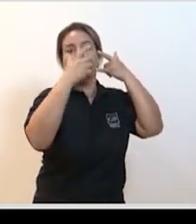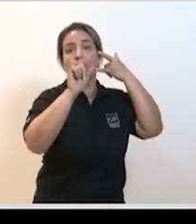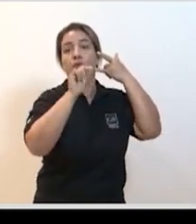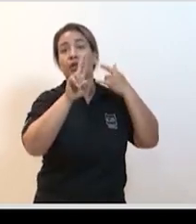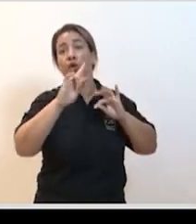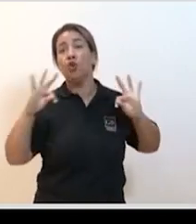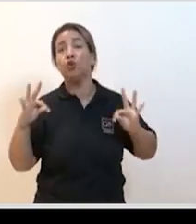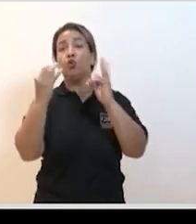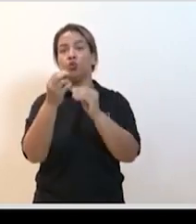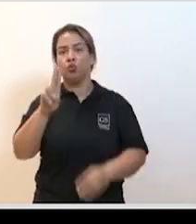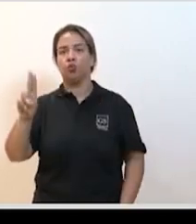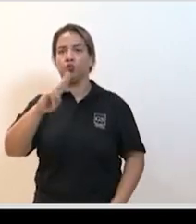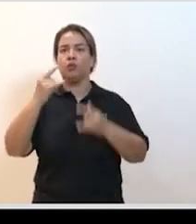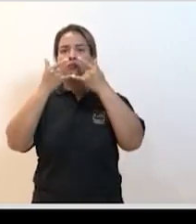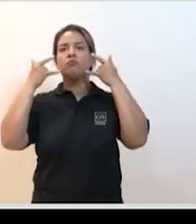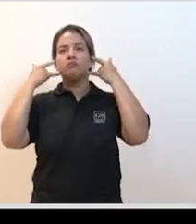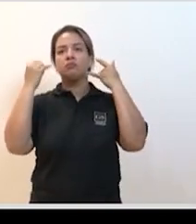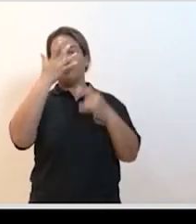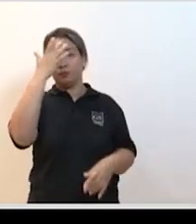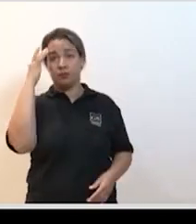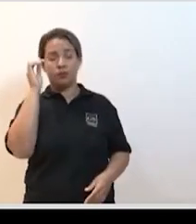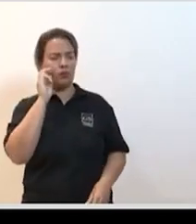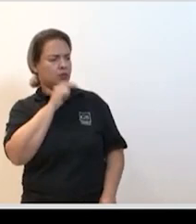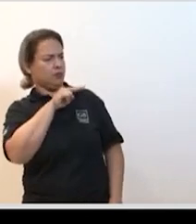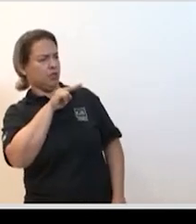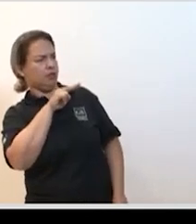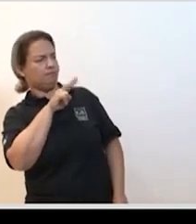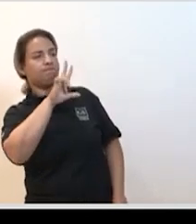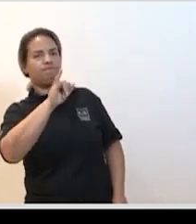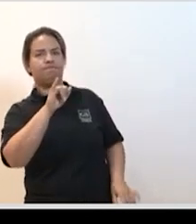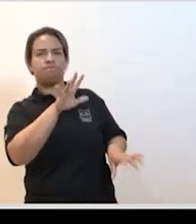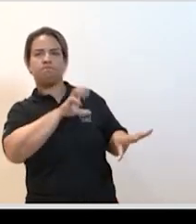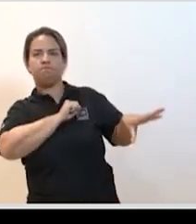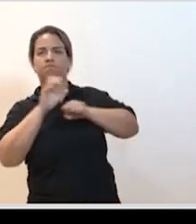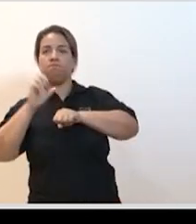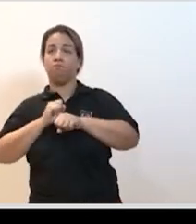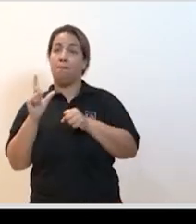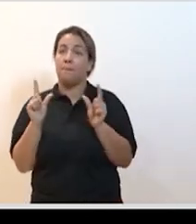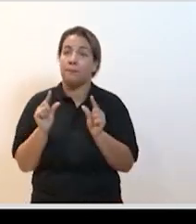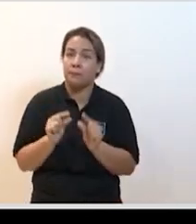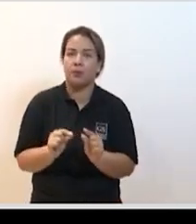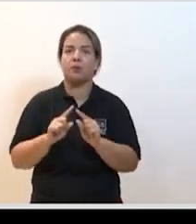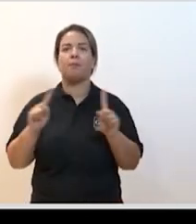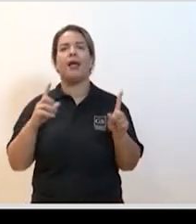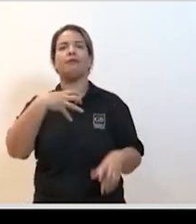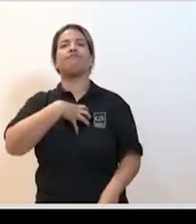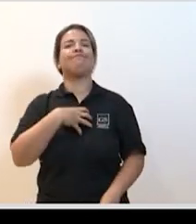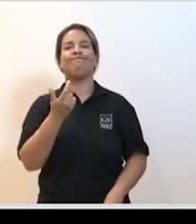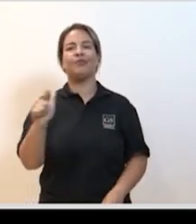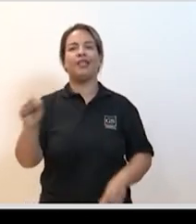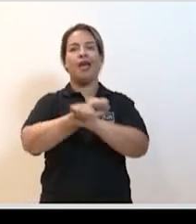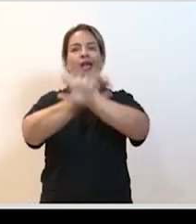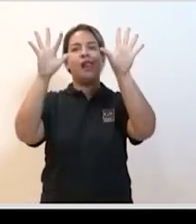isso tende a diminuir porque as pessoas oligosintomáticas vão transmitir menos mas ainda não se sabe qual seria o impacto disso ainda não há uma